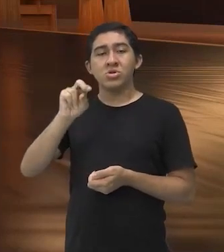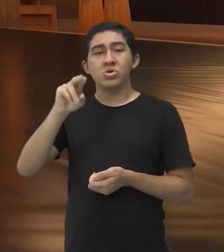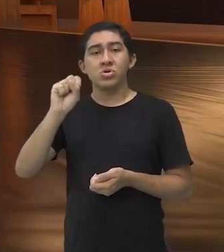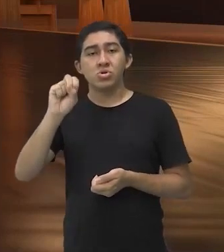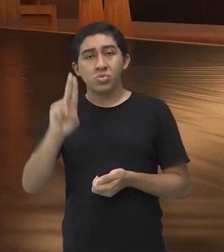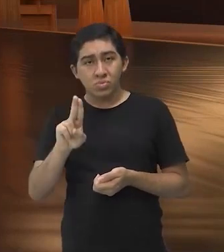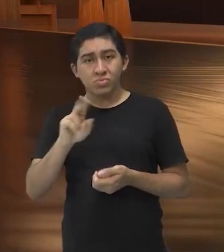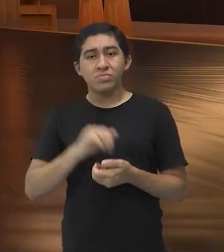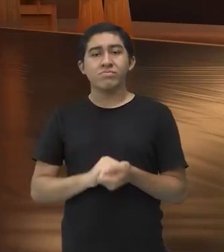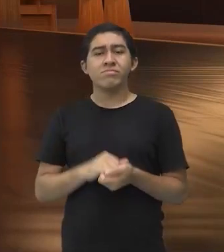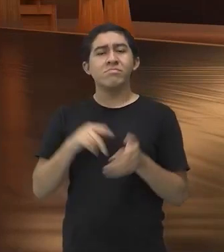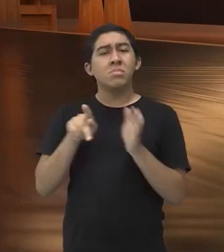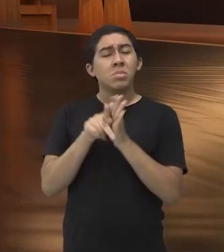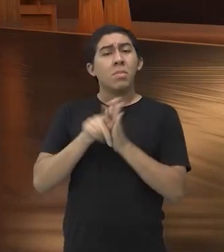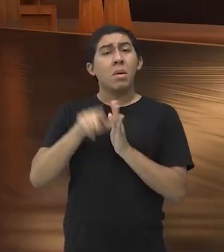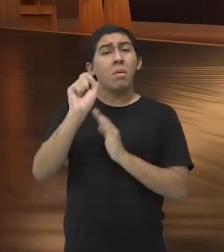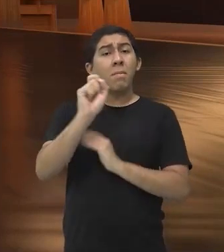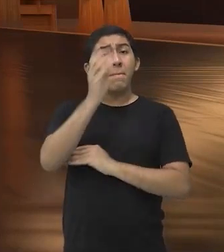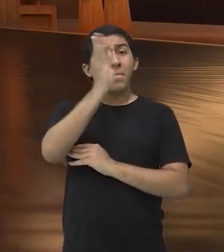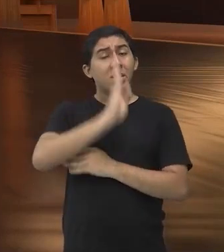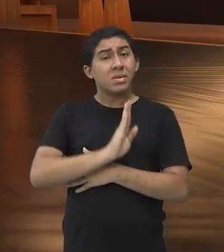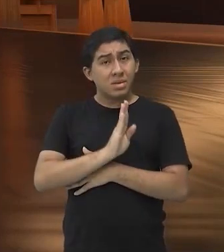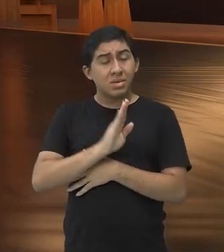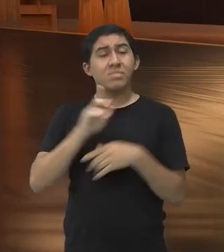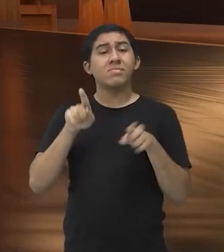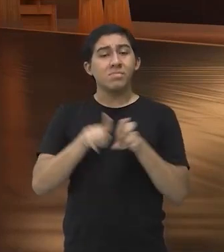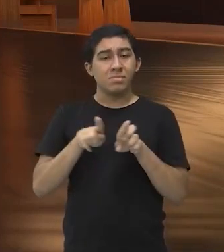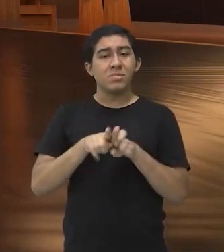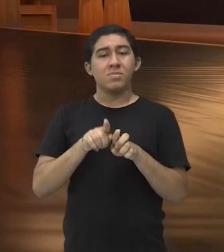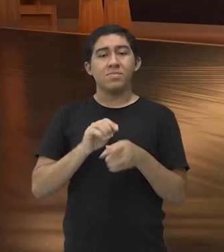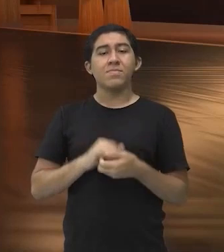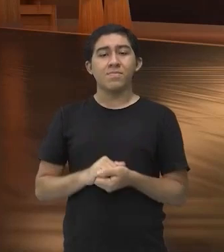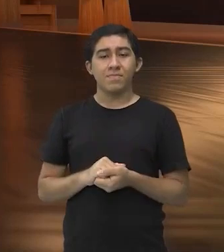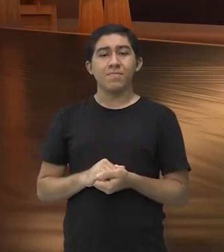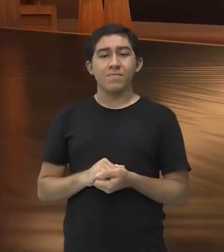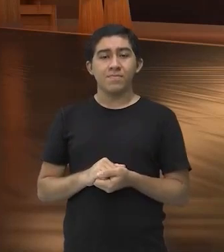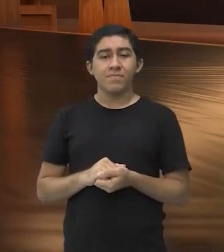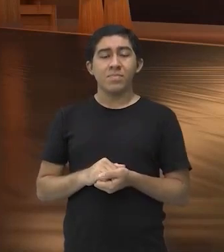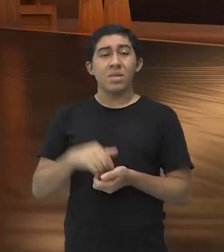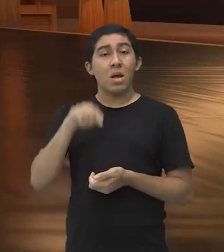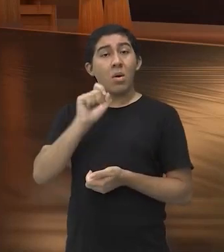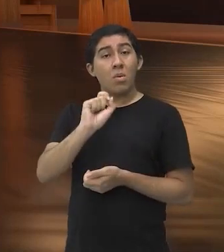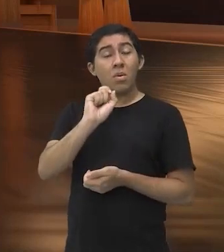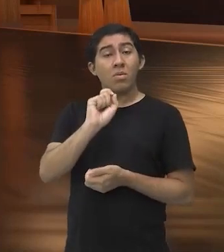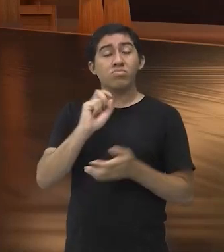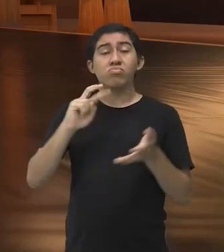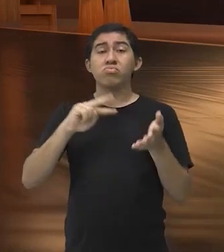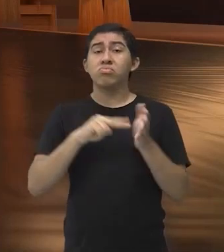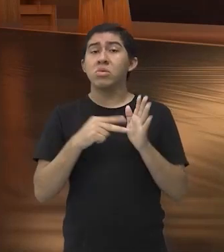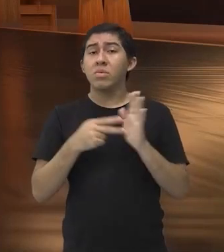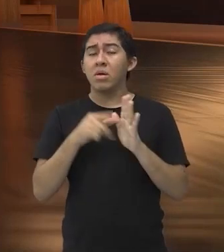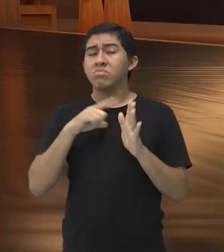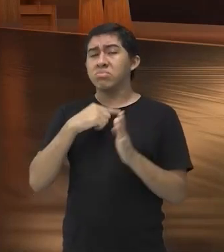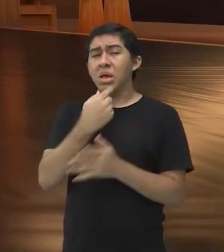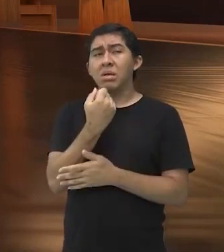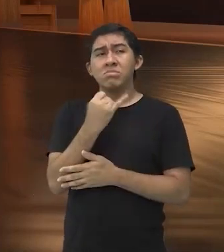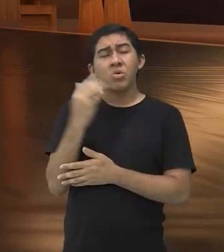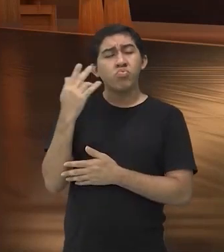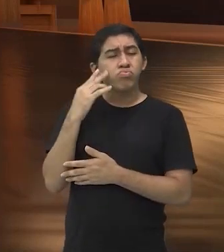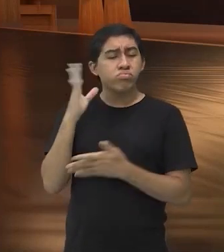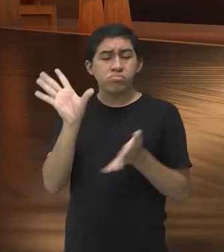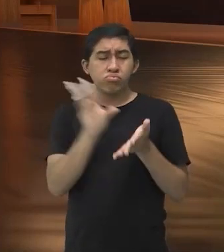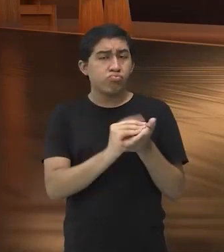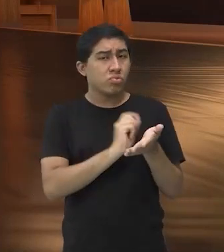arte puramente brasileira, o Brazilian Jiu-Jitsu, e aí o jiu-jitsu, para quem porventura não